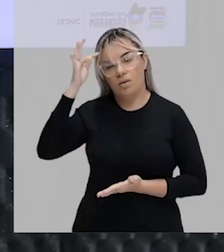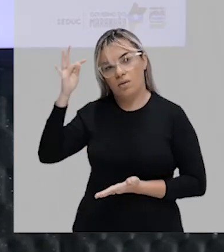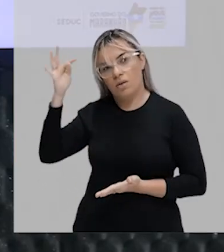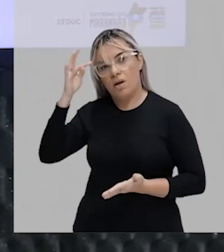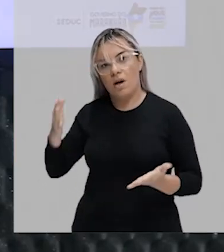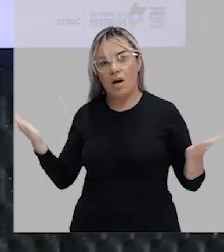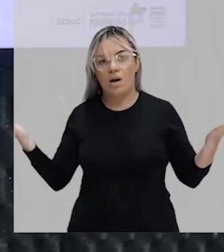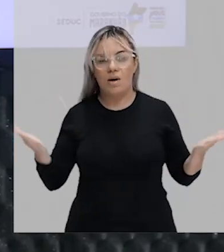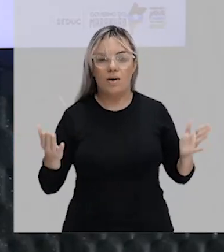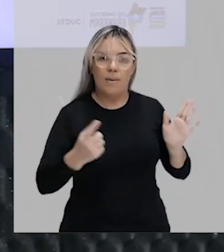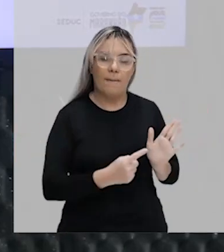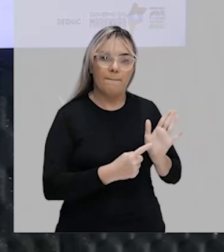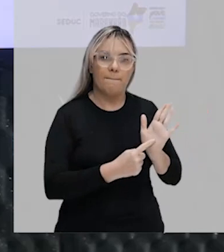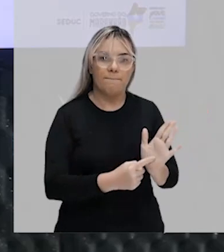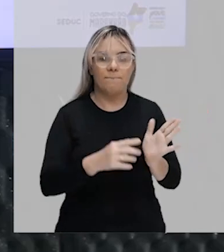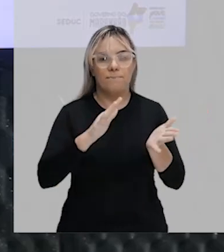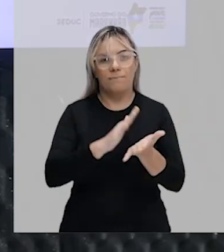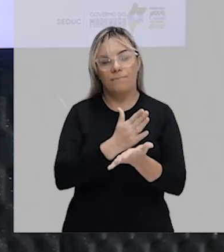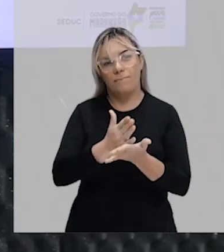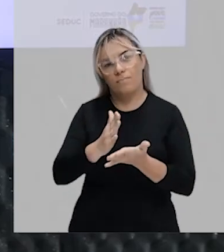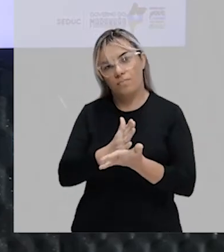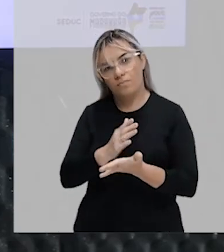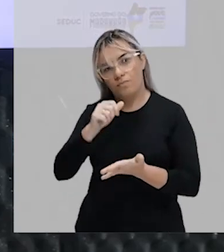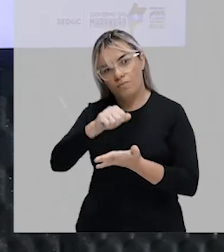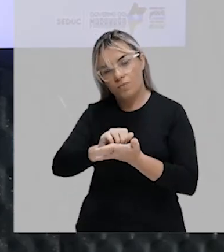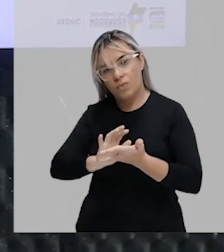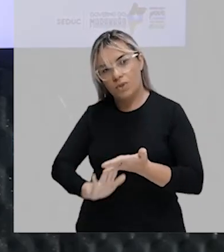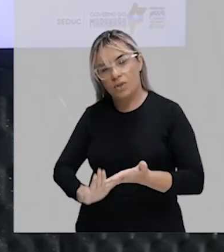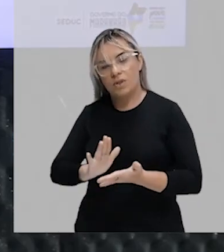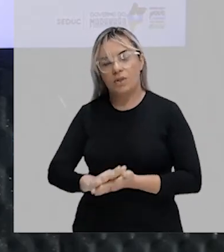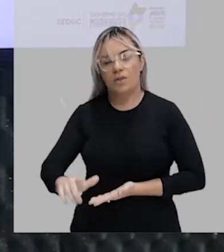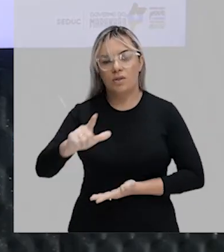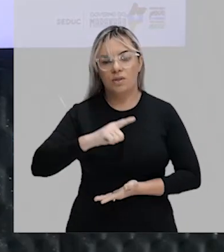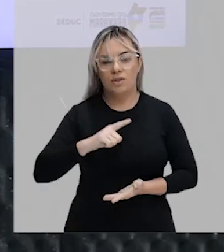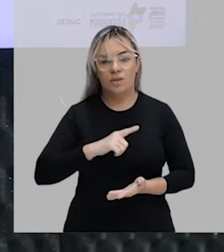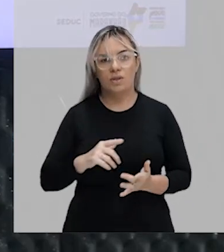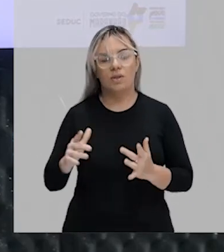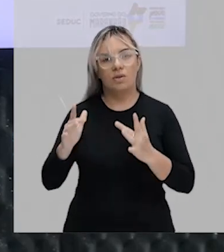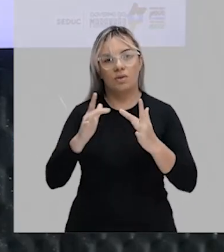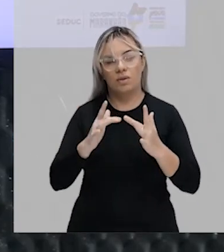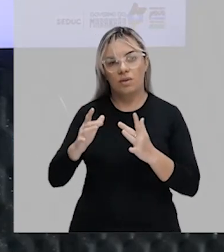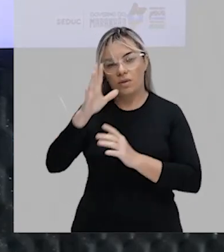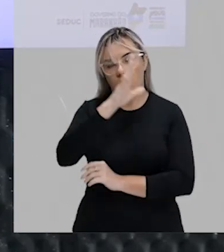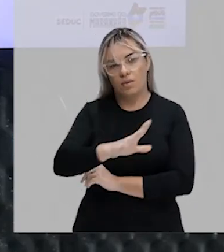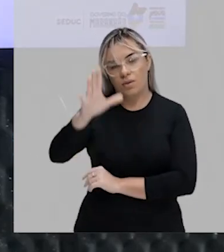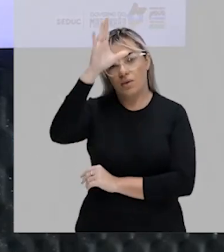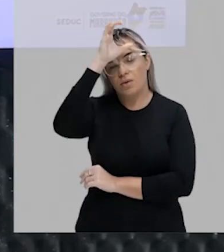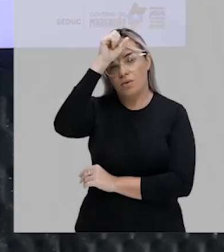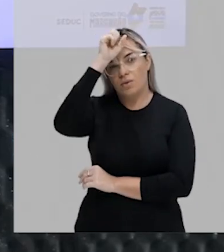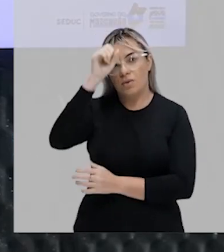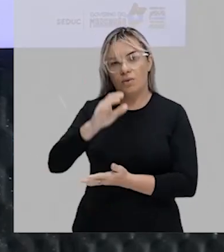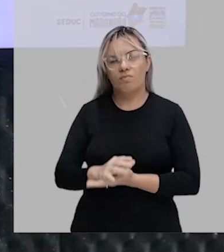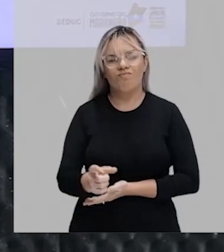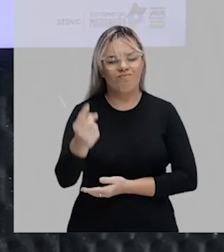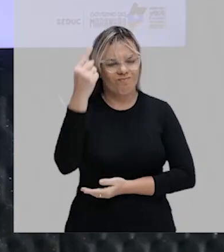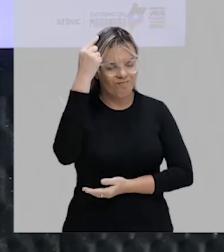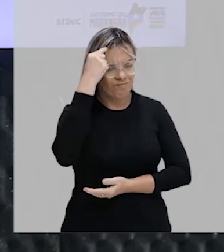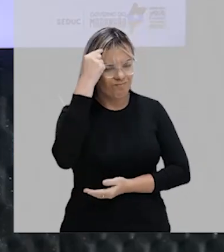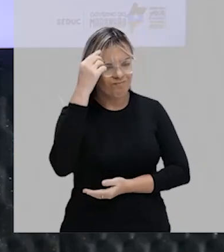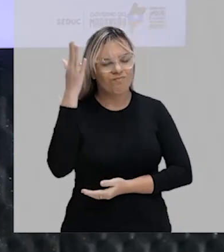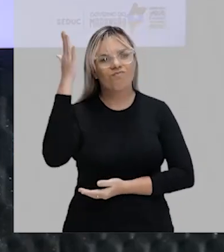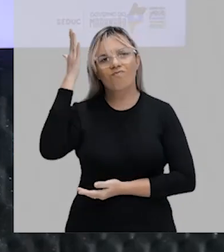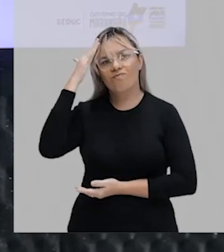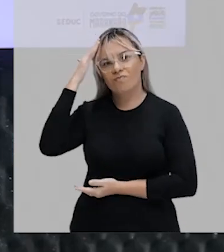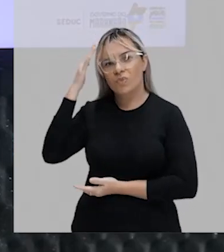agora apresentar alguns exercícios comentados para que você tenha contato e aprenda, tenha noções de qual é o